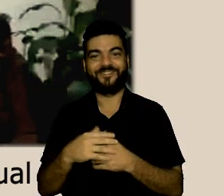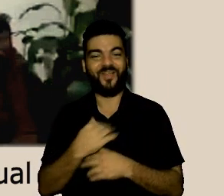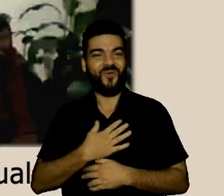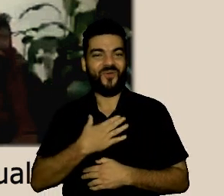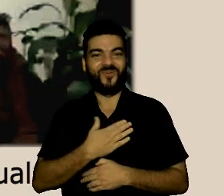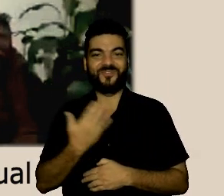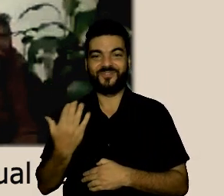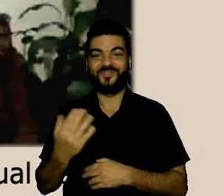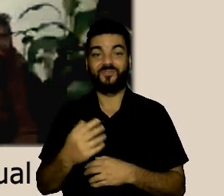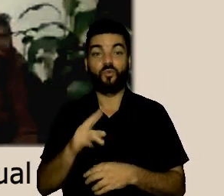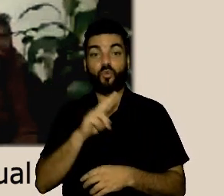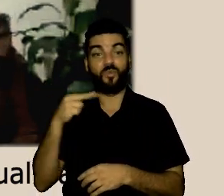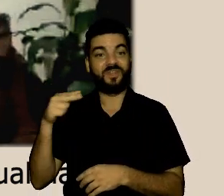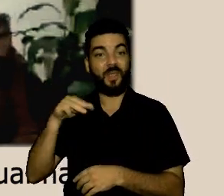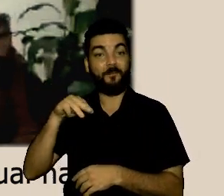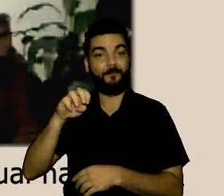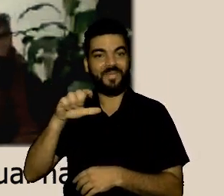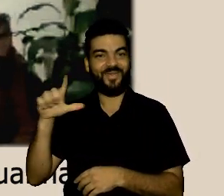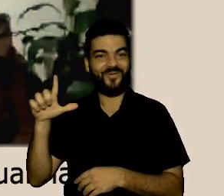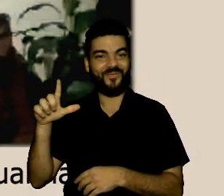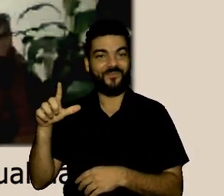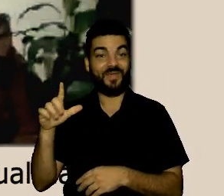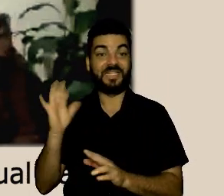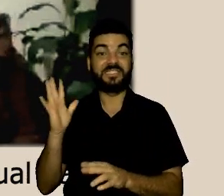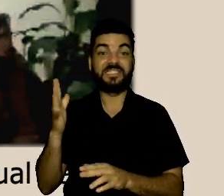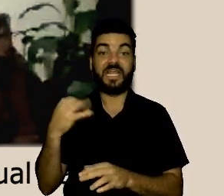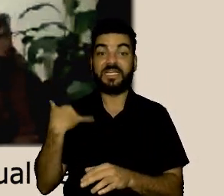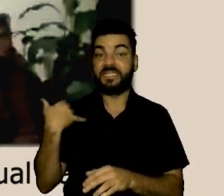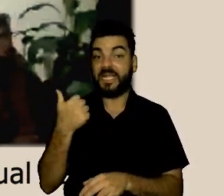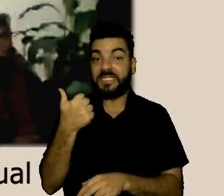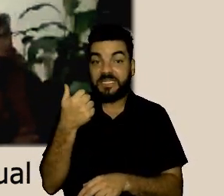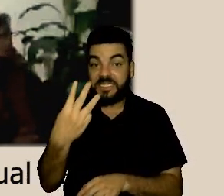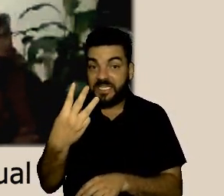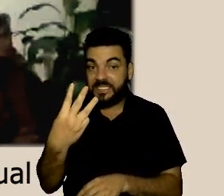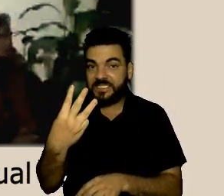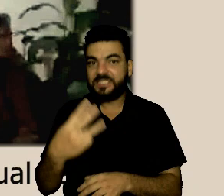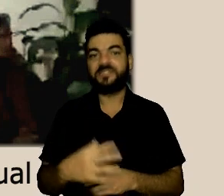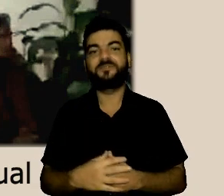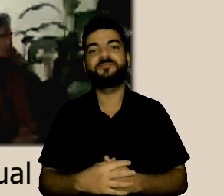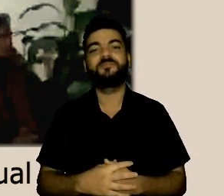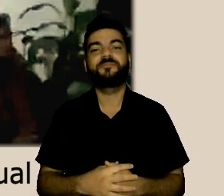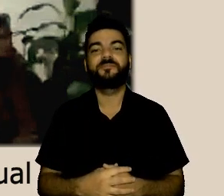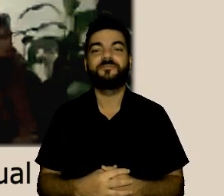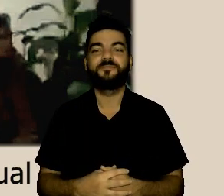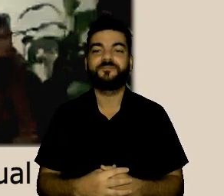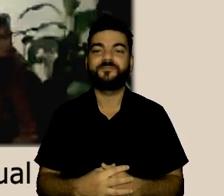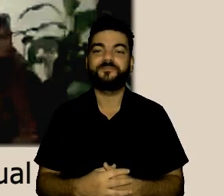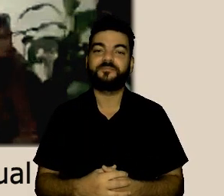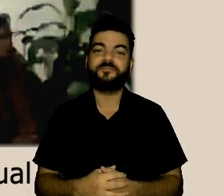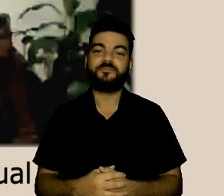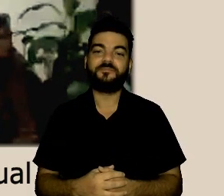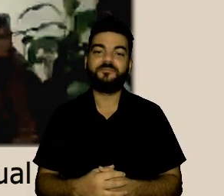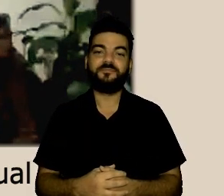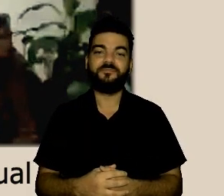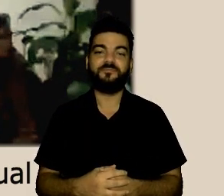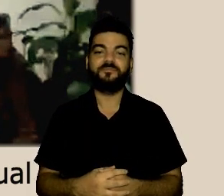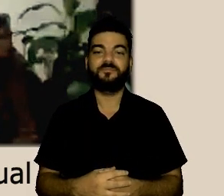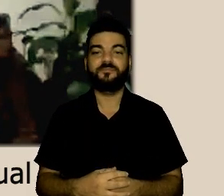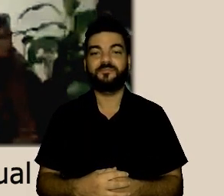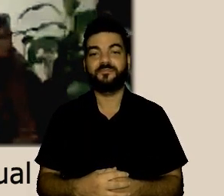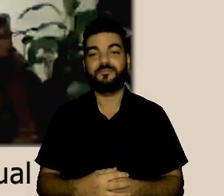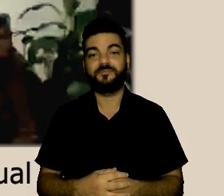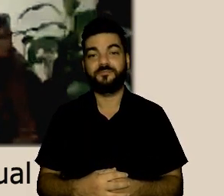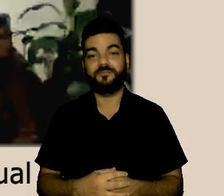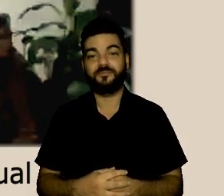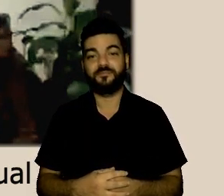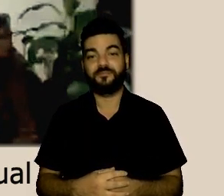apareceu esta menina para dar um pouco mais de cor a minha vida que se chama Mel uma gatinha de 13 anos mas que ela não vai atrapalhar vai se